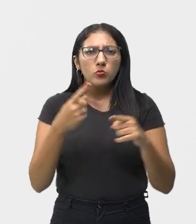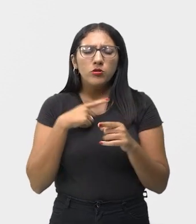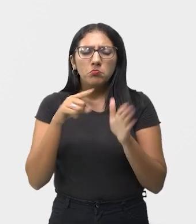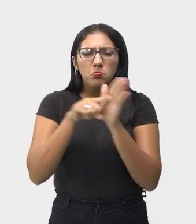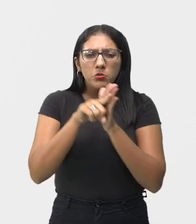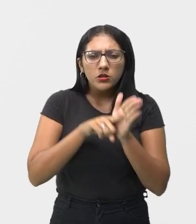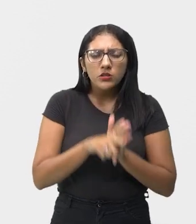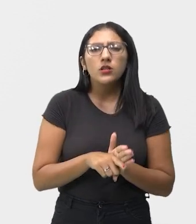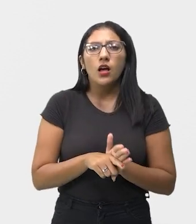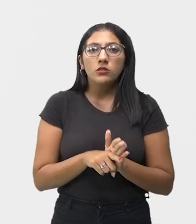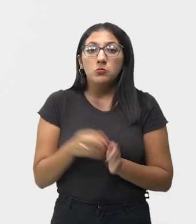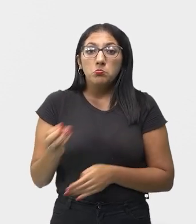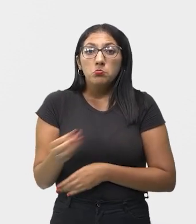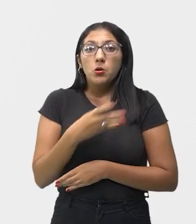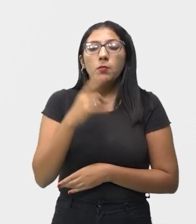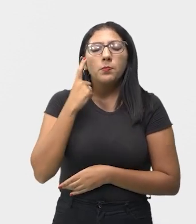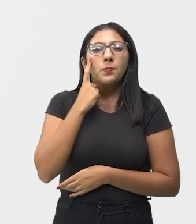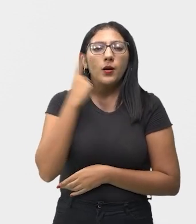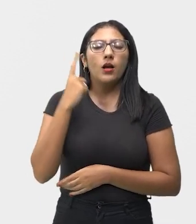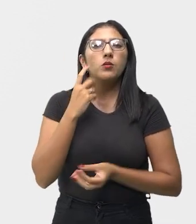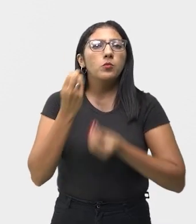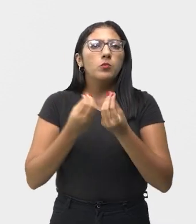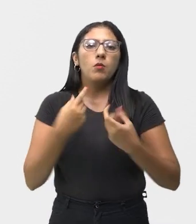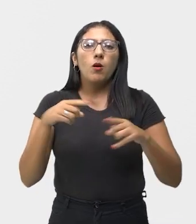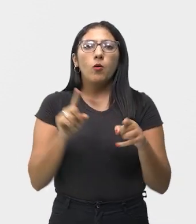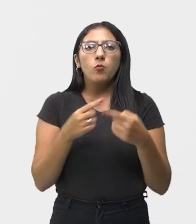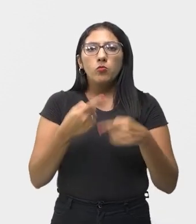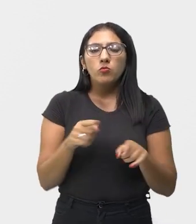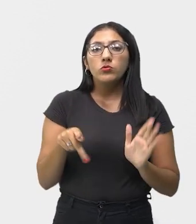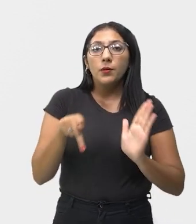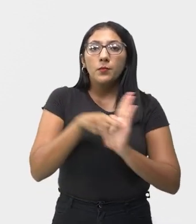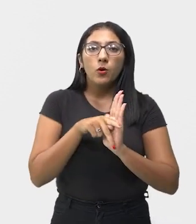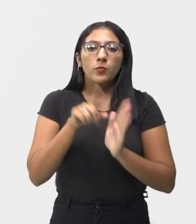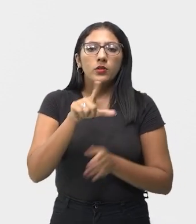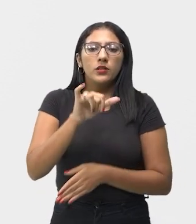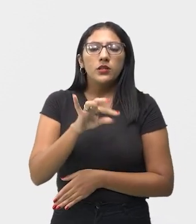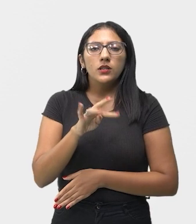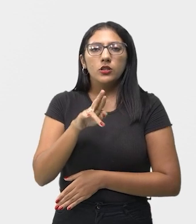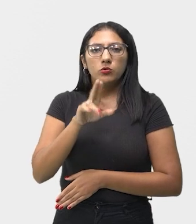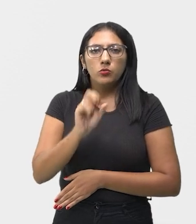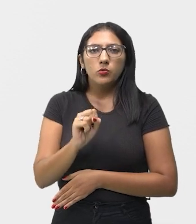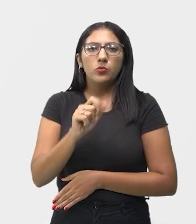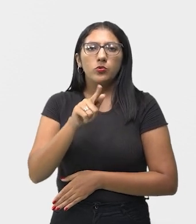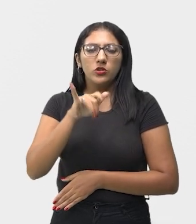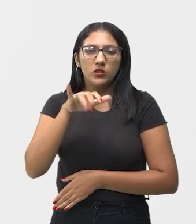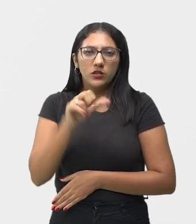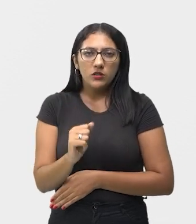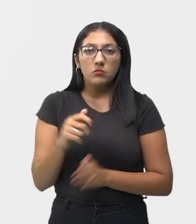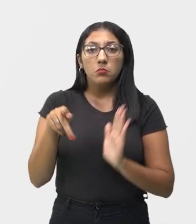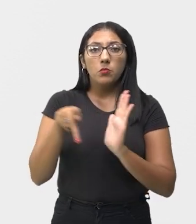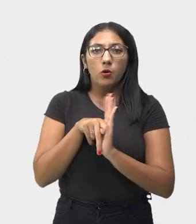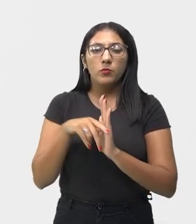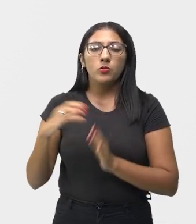reinventada e definida como a música da liturgia católica romana ocidental. Dessa